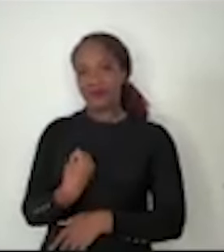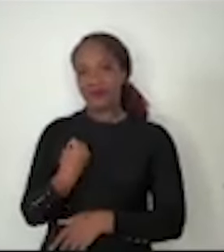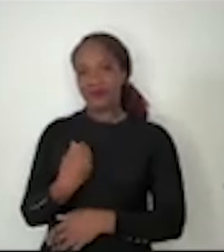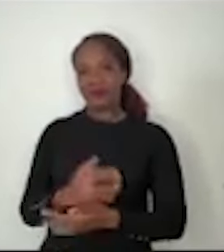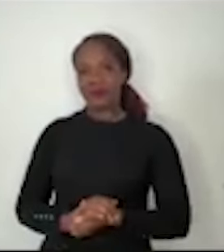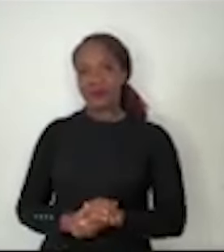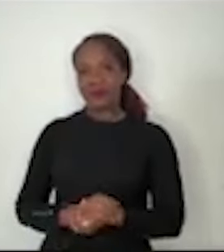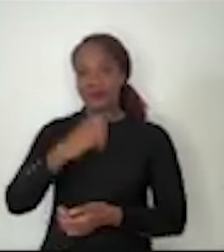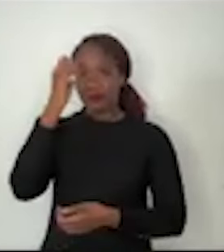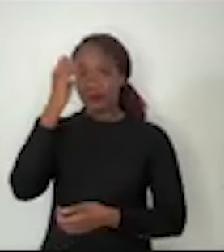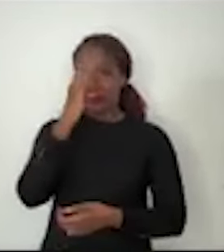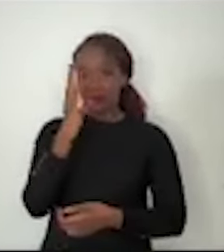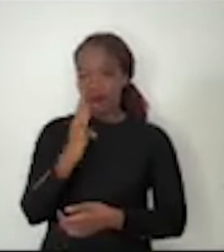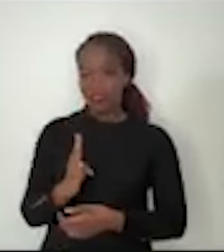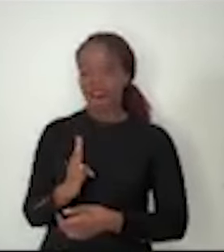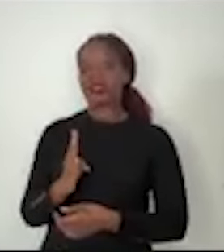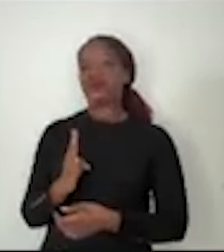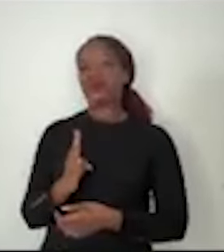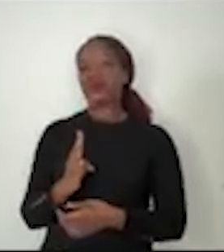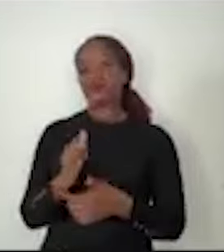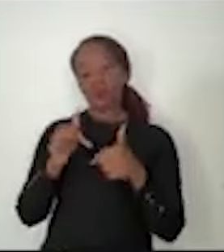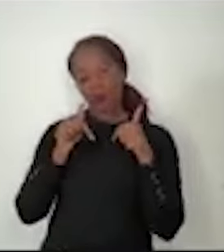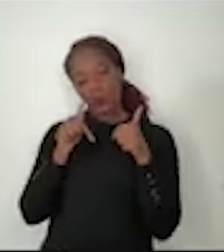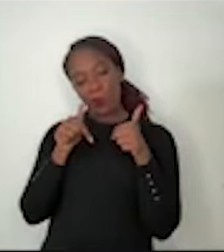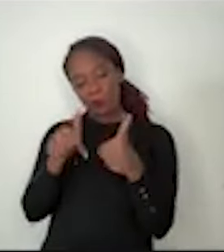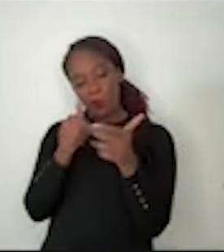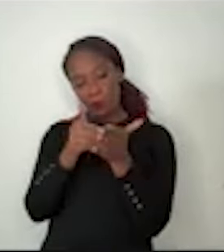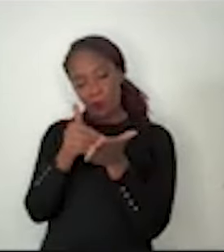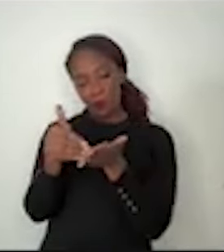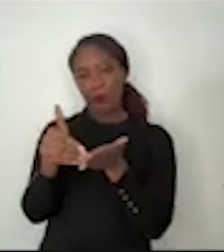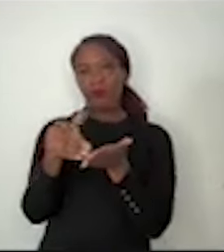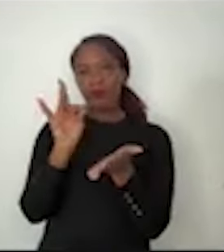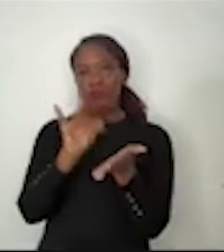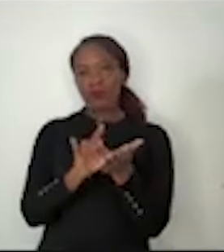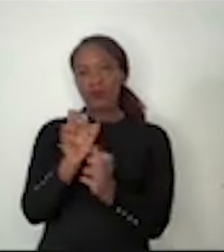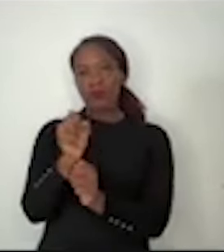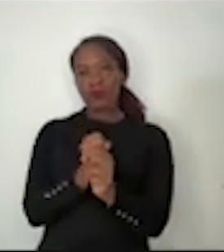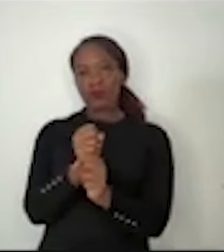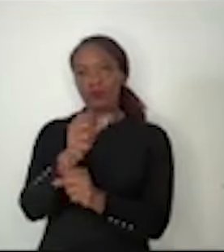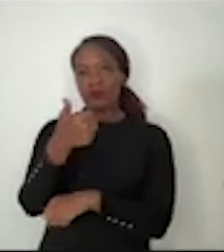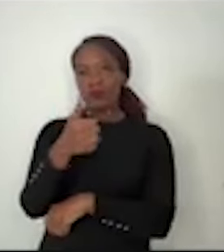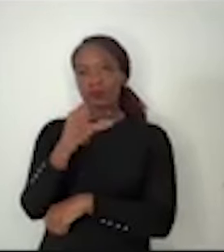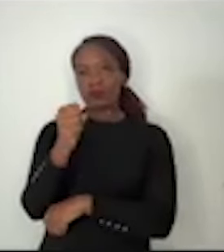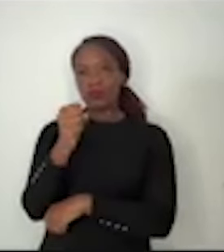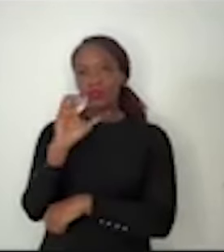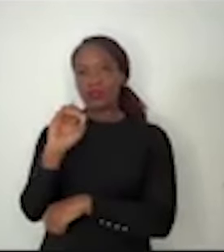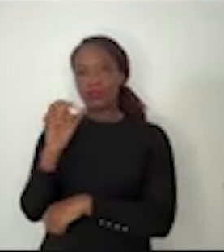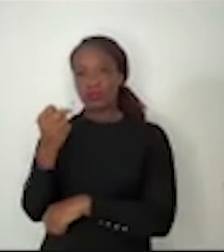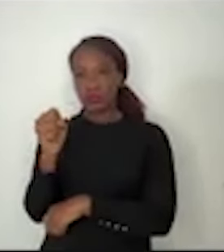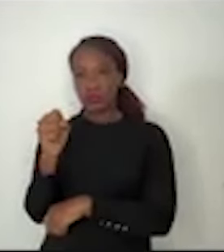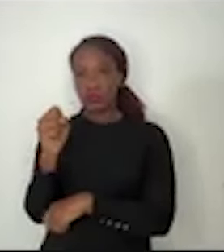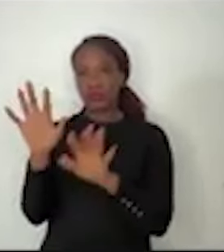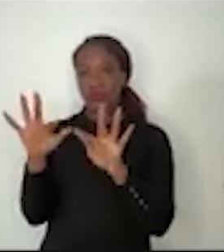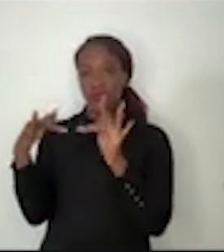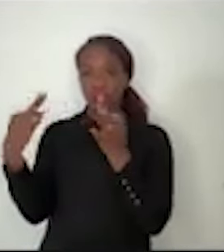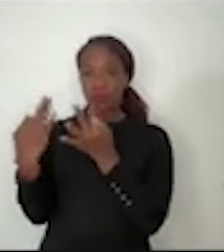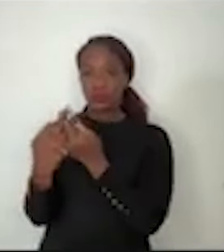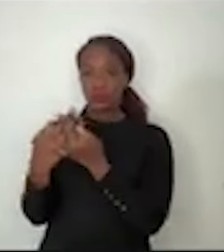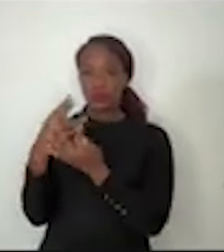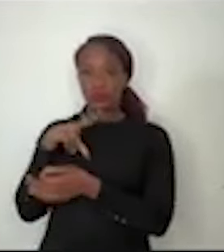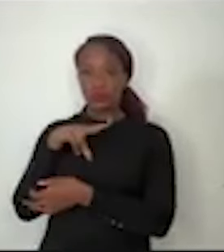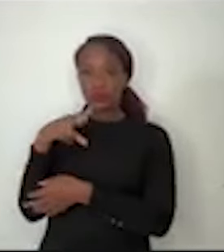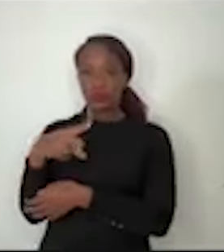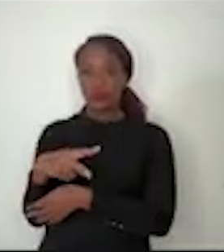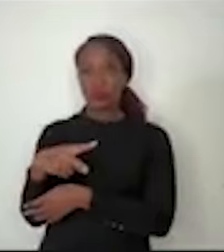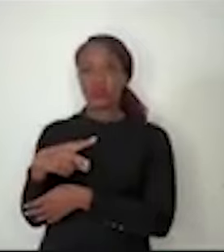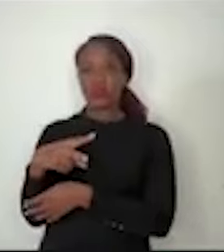só começou verdadeiramente em 1808 com a vinda da família real portuguesa para o Rio de Janeiro